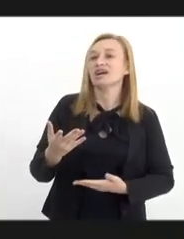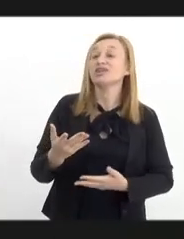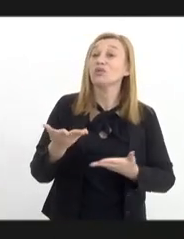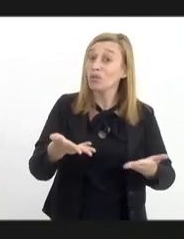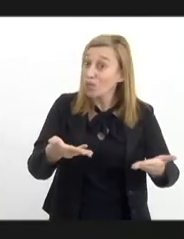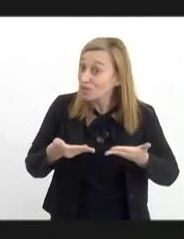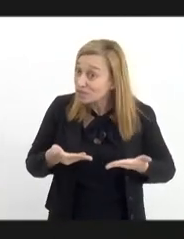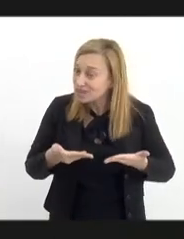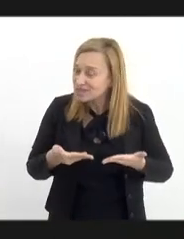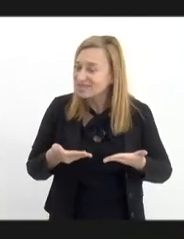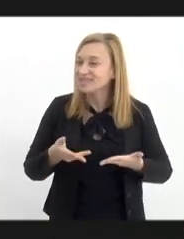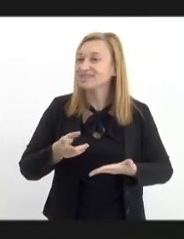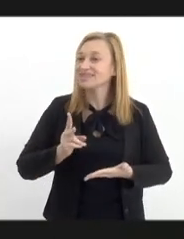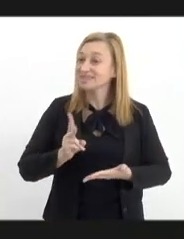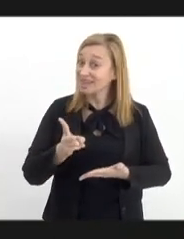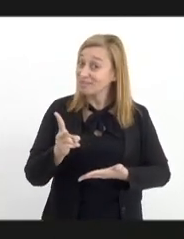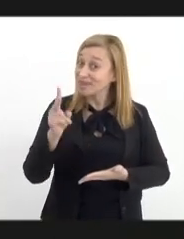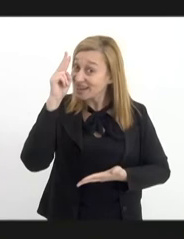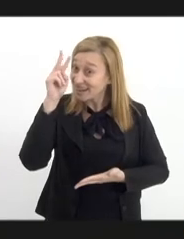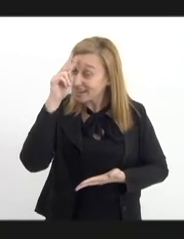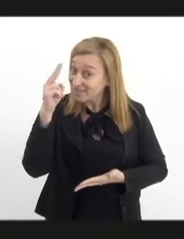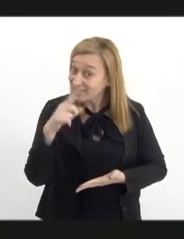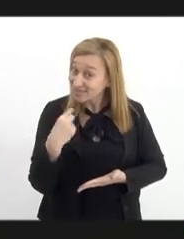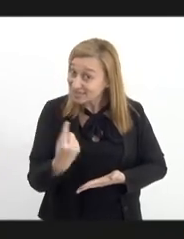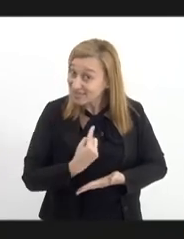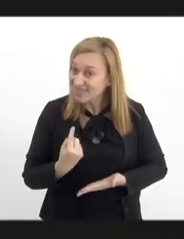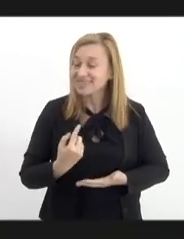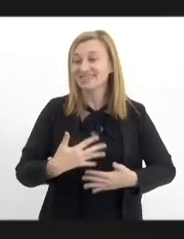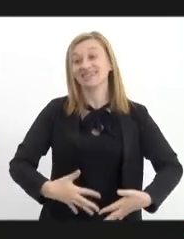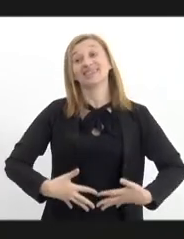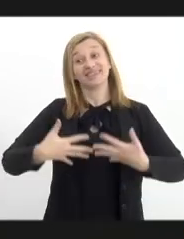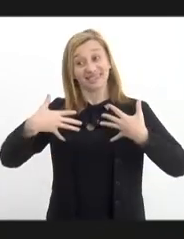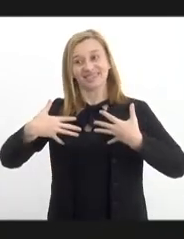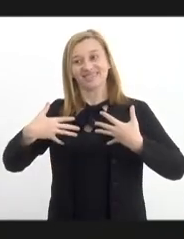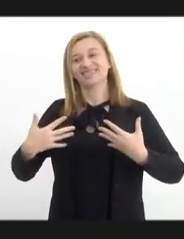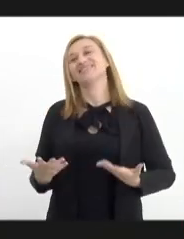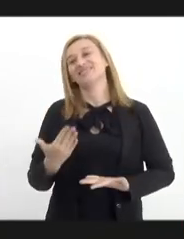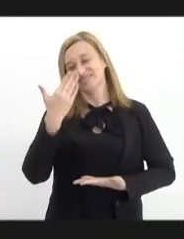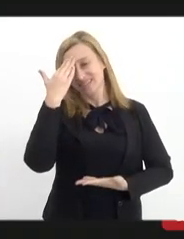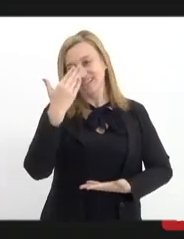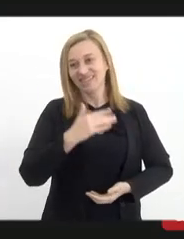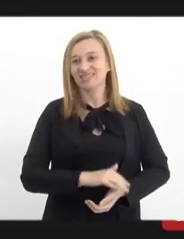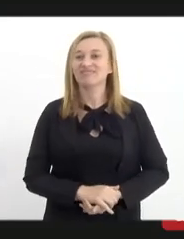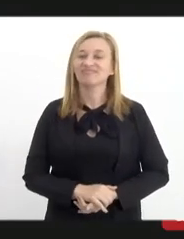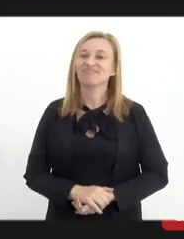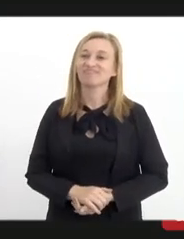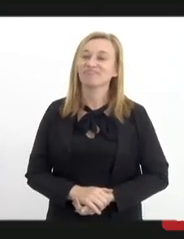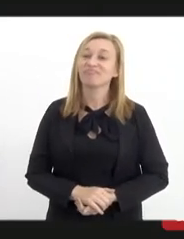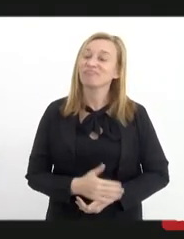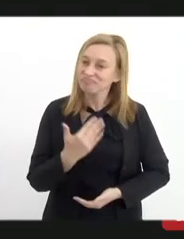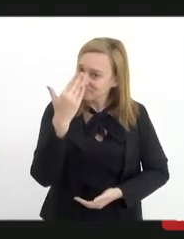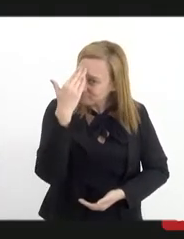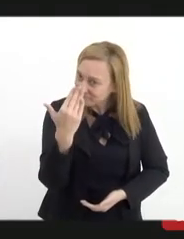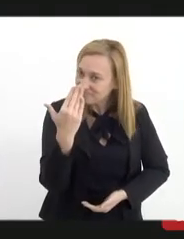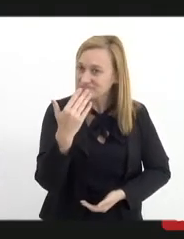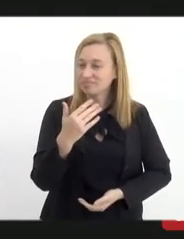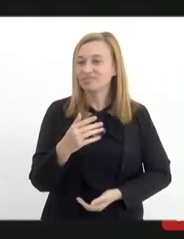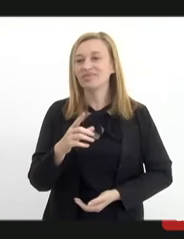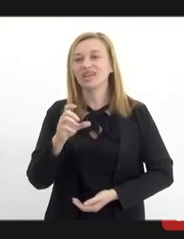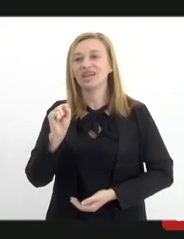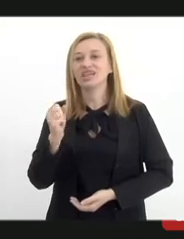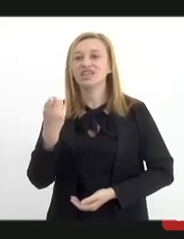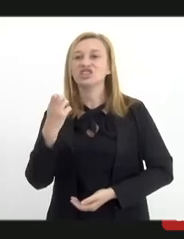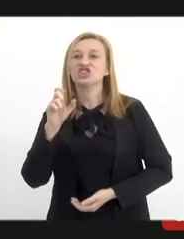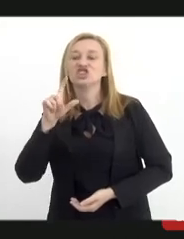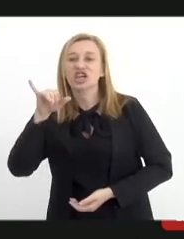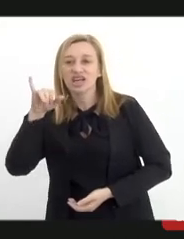convite, toda vez o senhor lembra da gente aqui e a gente se sente muito honrado com isso, tá? Eu que agradeço, Sara Sheila,